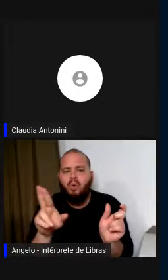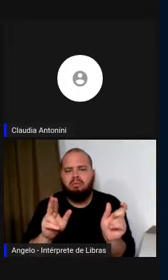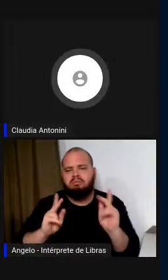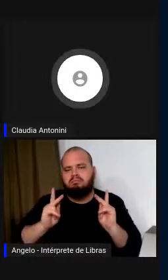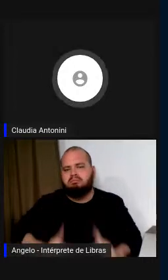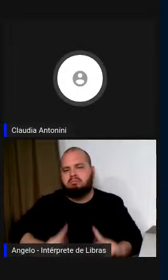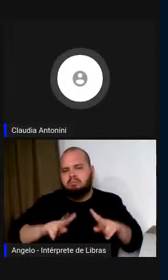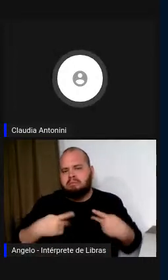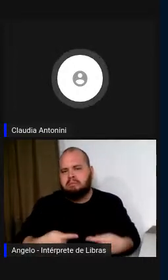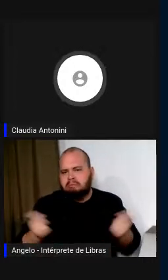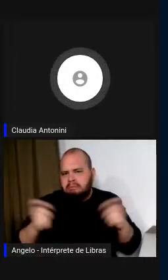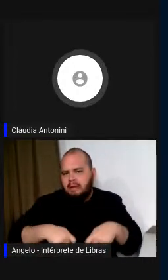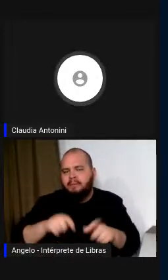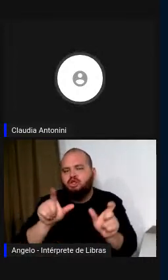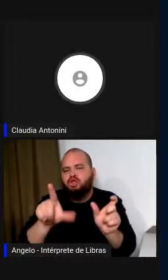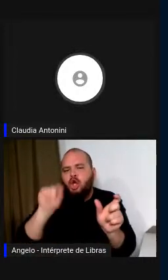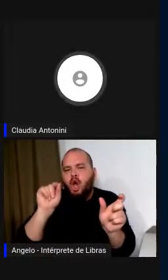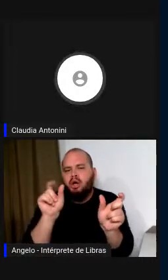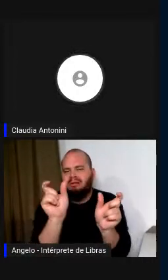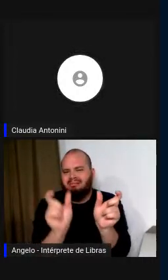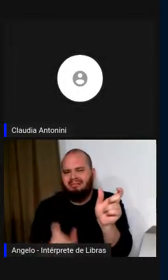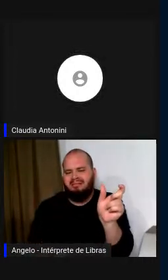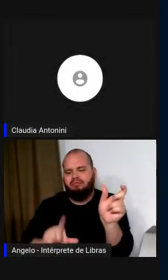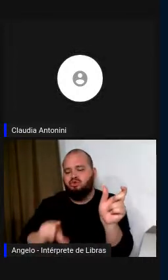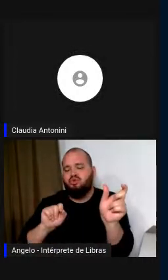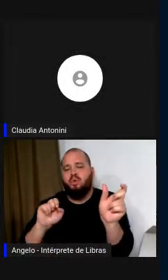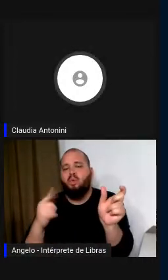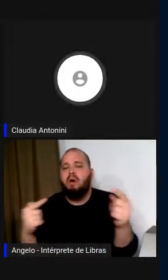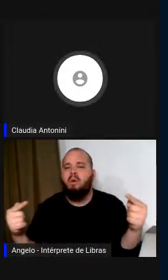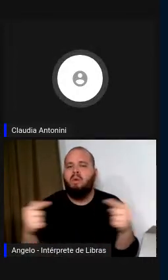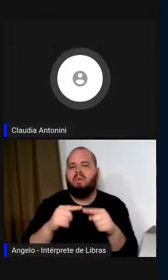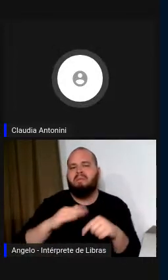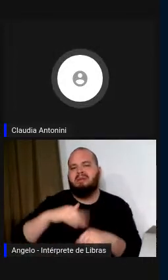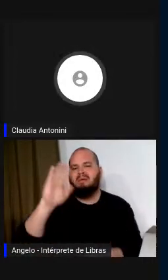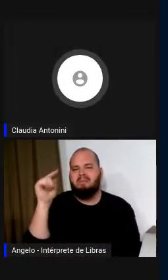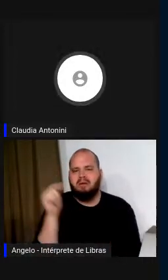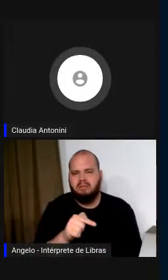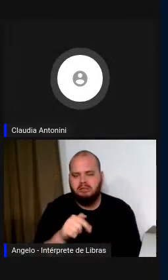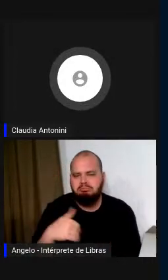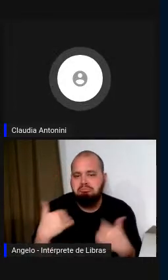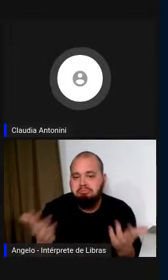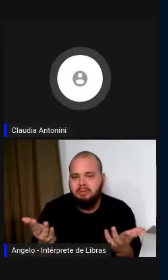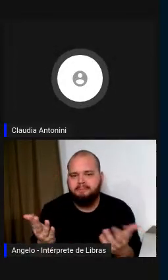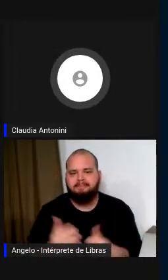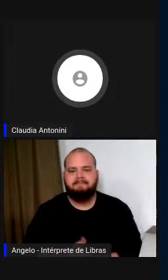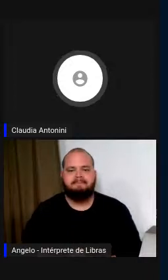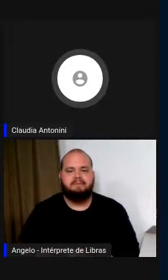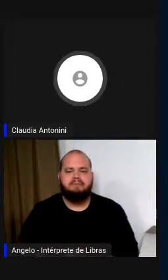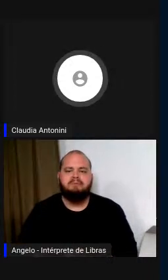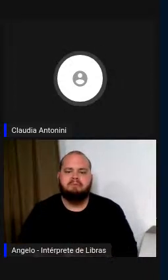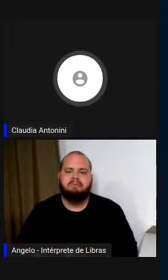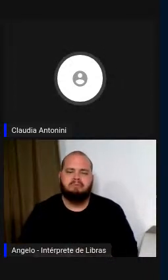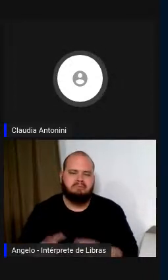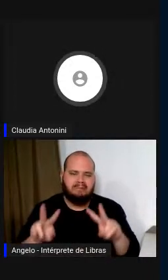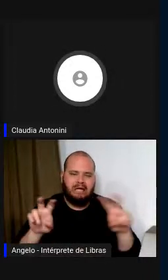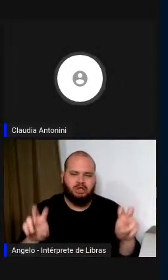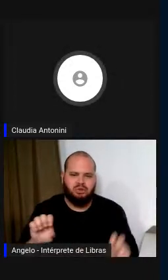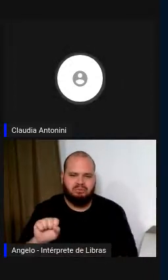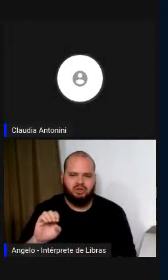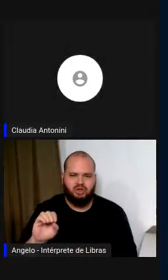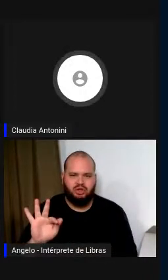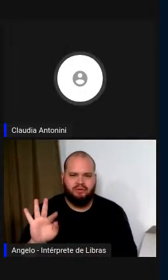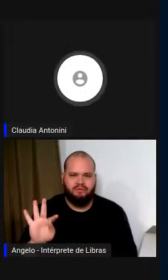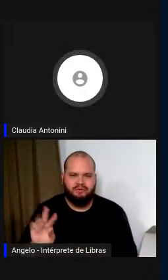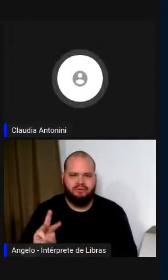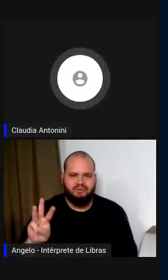Existem tantas formas do software que eu mostrei antes com sugestões